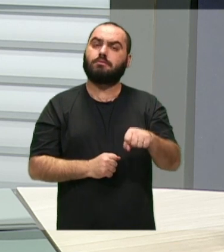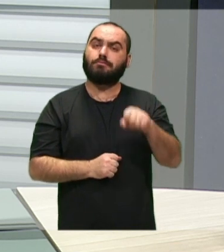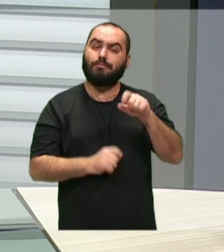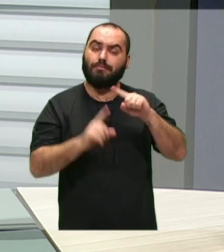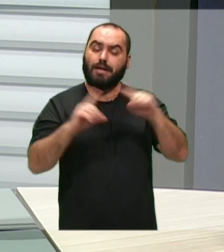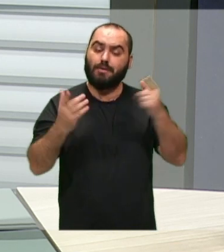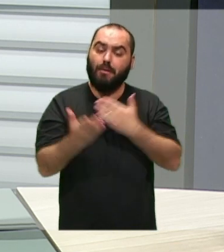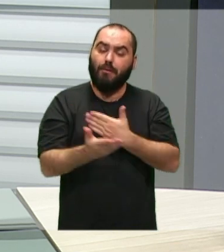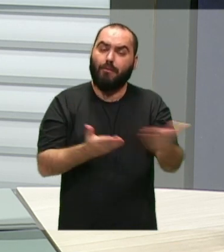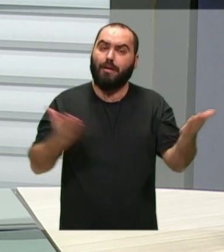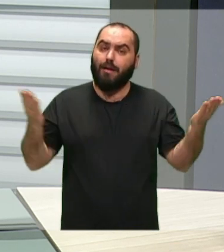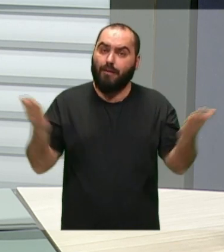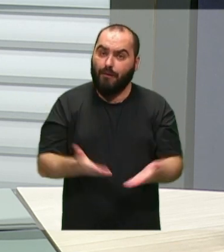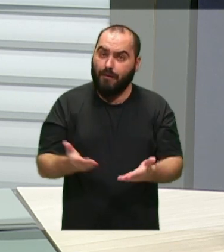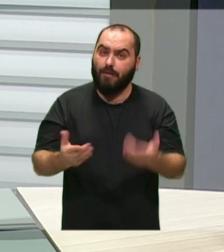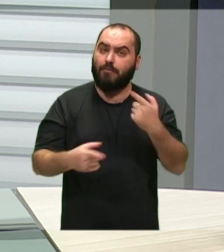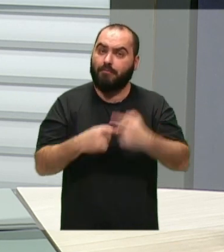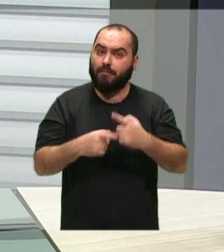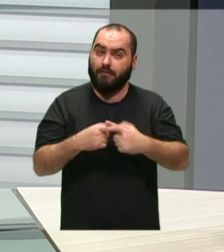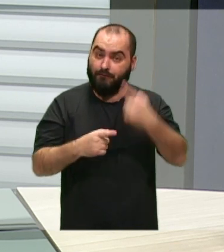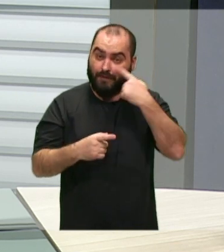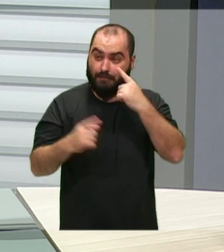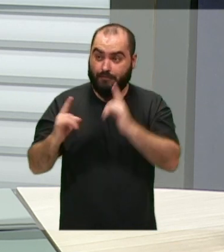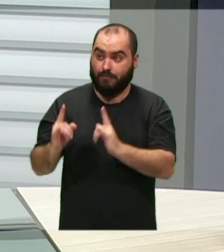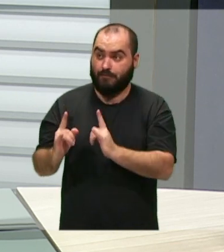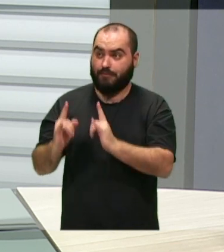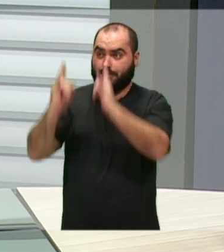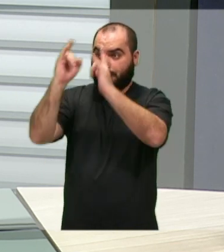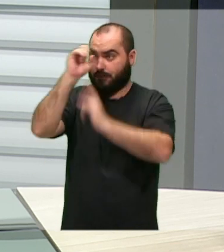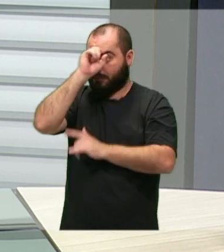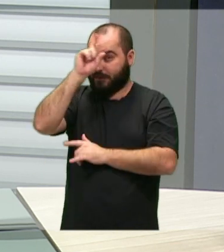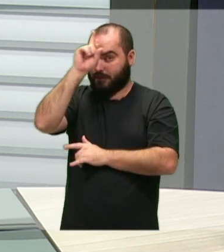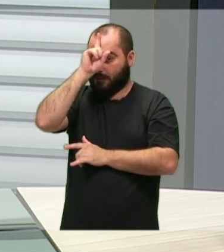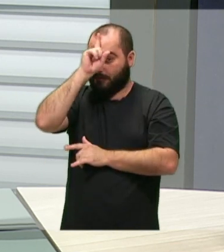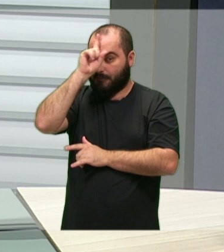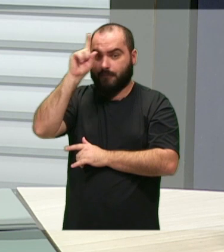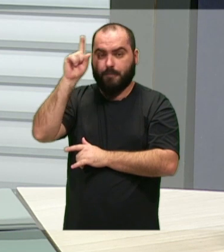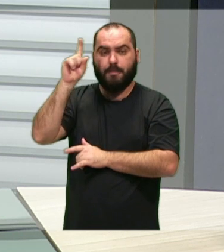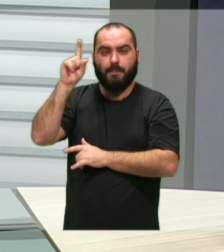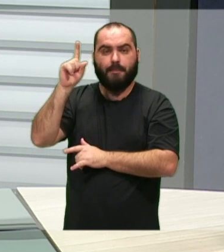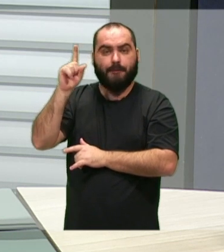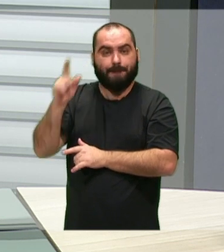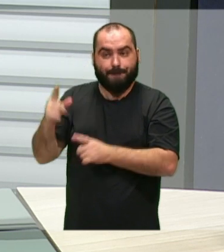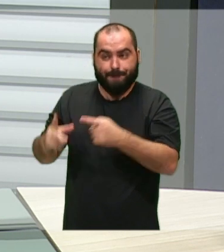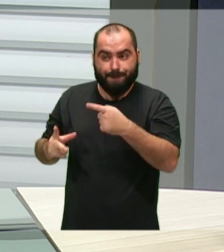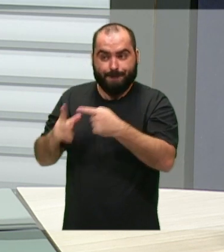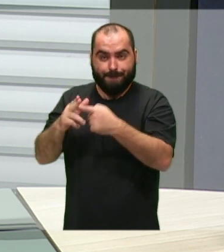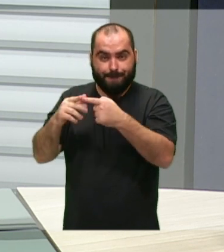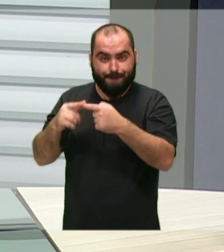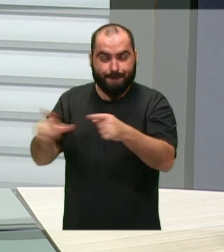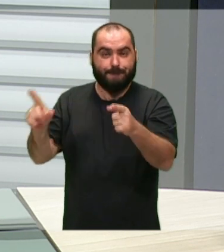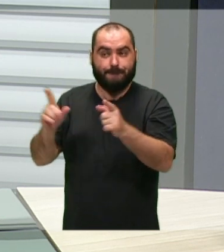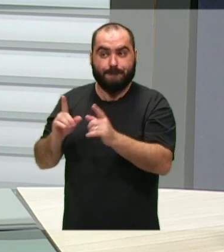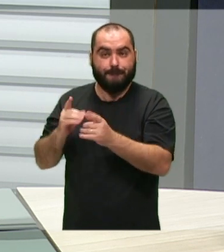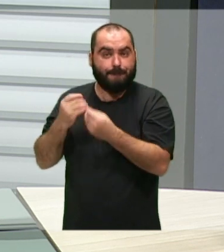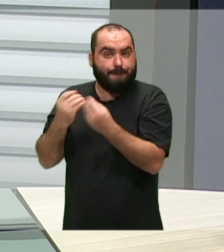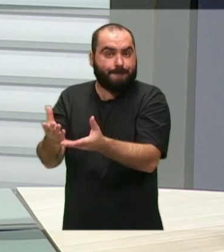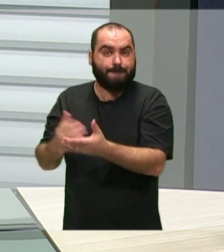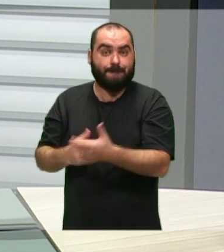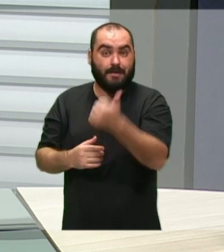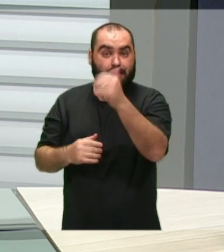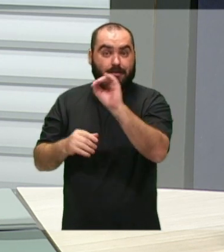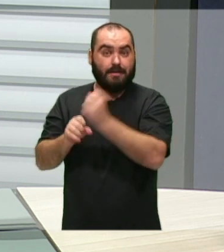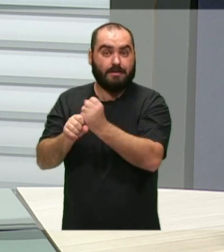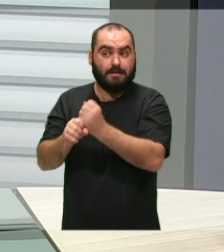é porque se nós vermos também a segunda torre do Hospital Marieta, a torre que foi recentemente parcialmente entrega, aquela aí foram 10